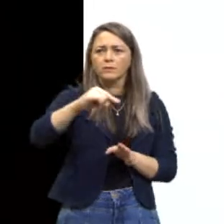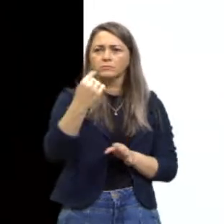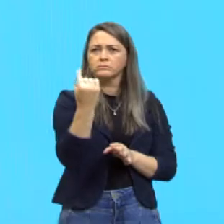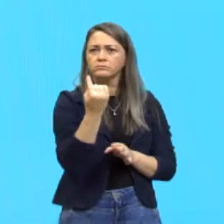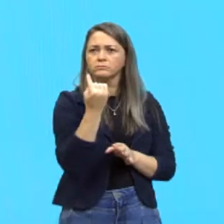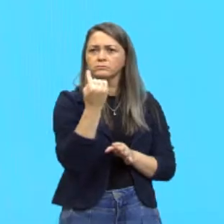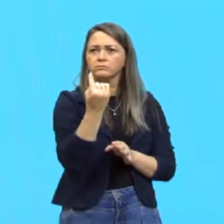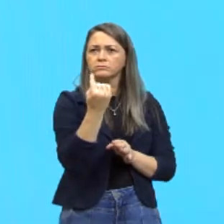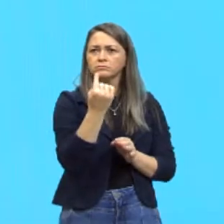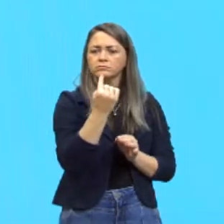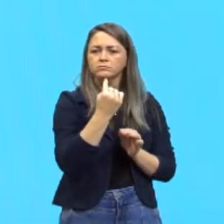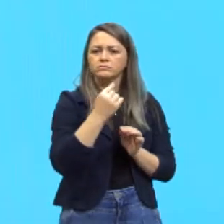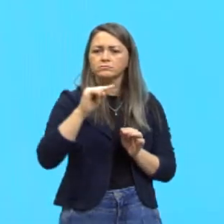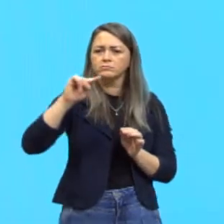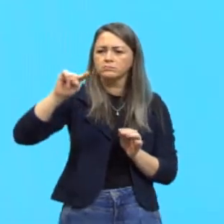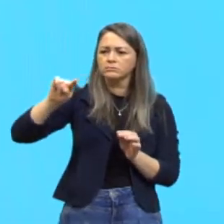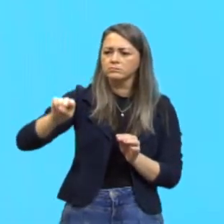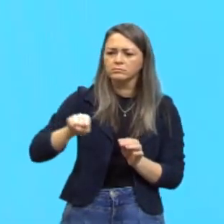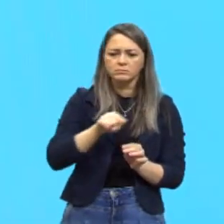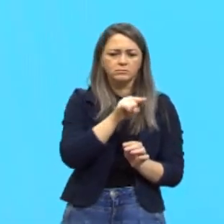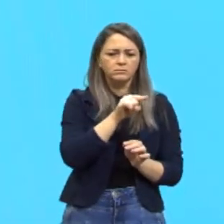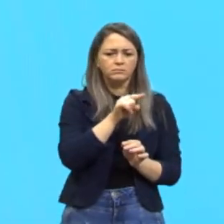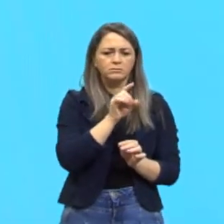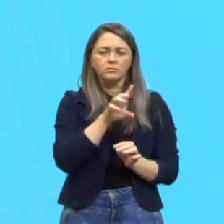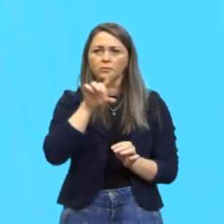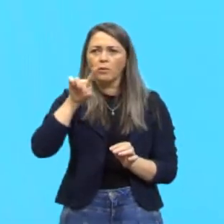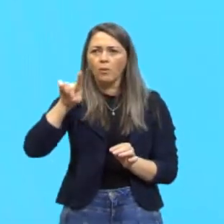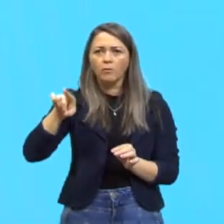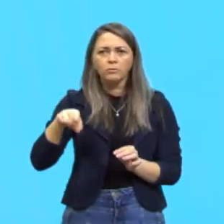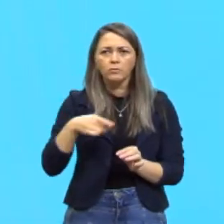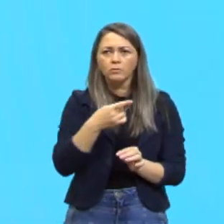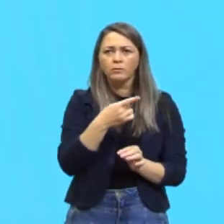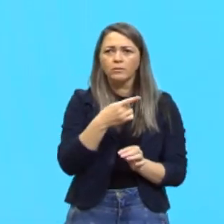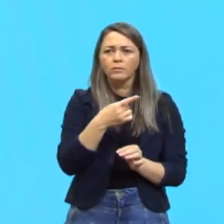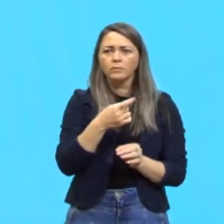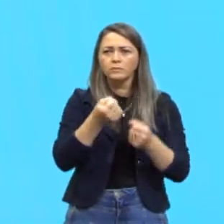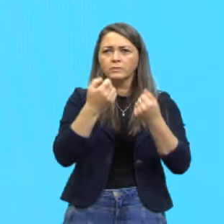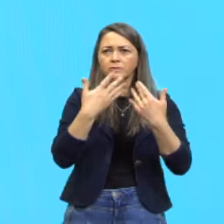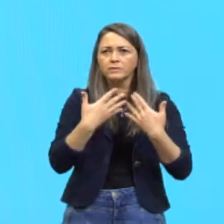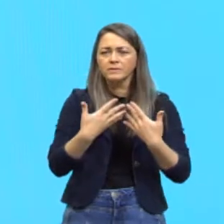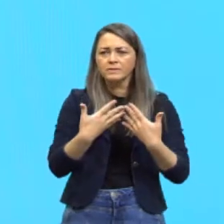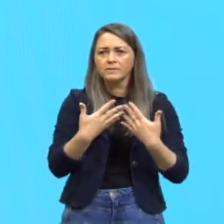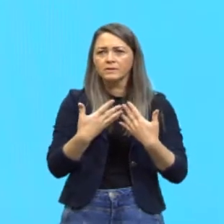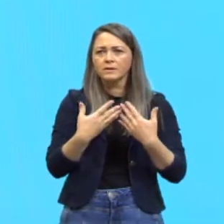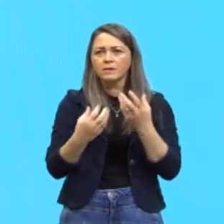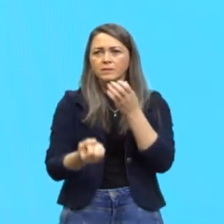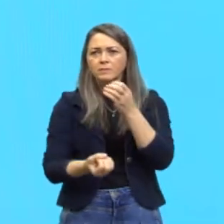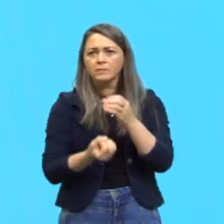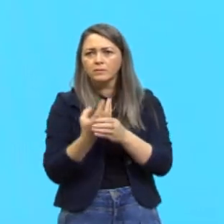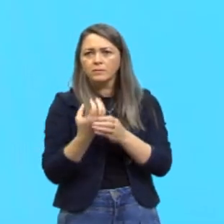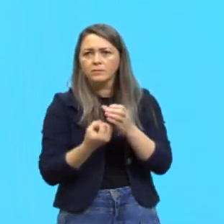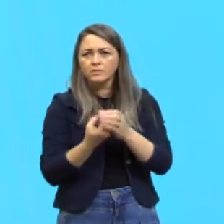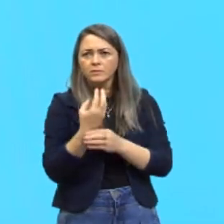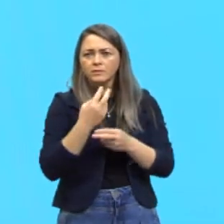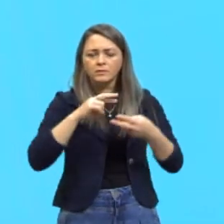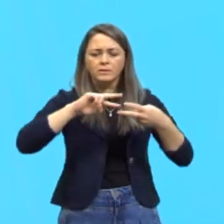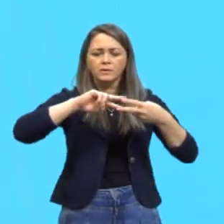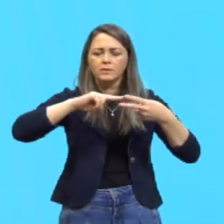ilustração aqui, né? Onde explica, então, a produção, o DNA,